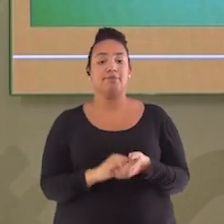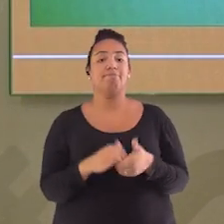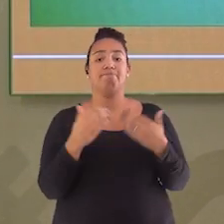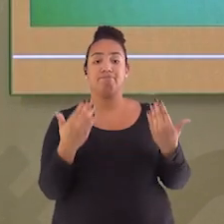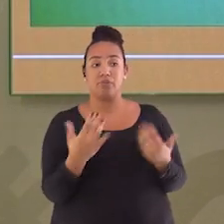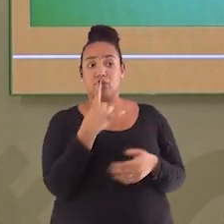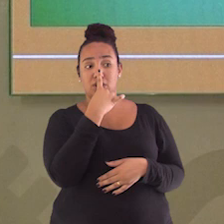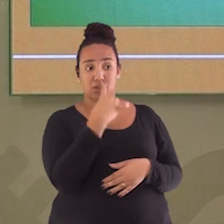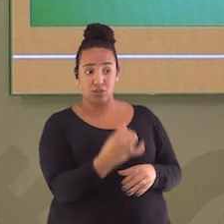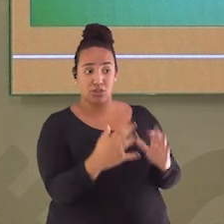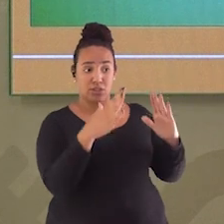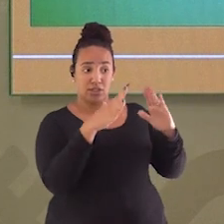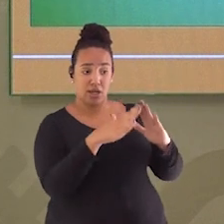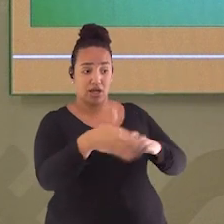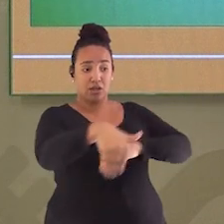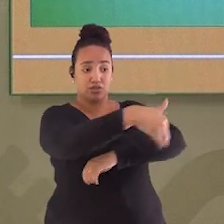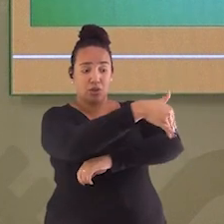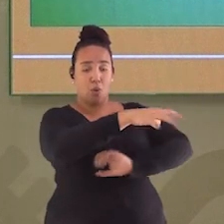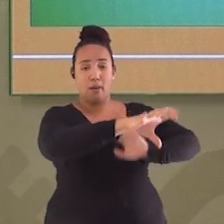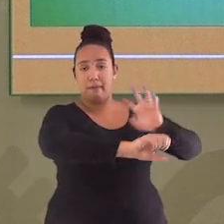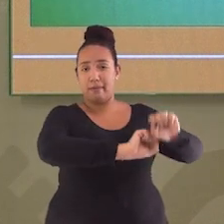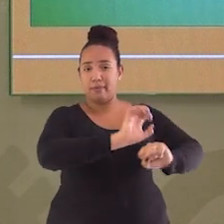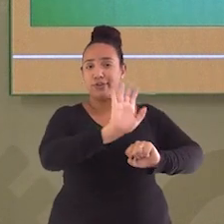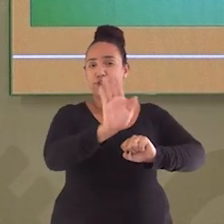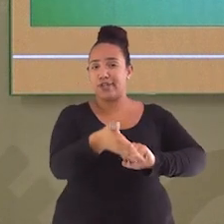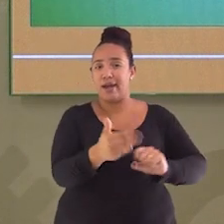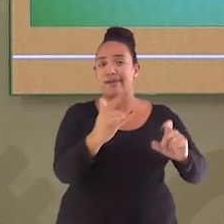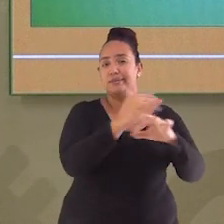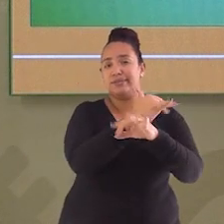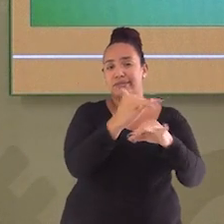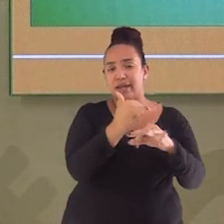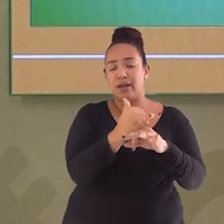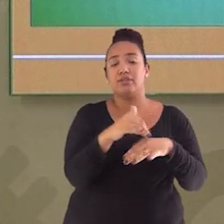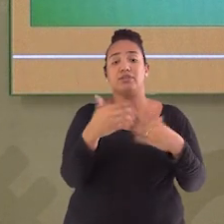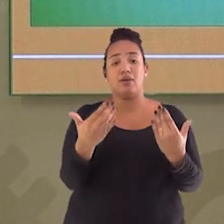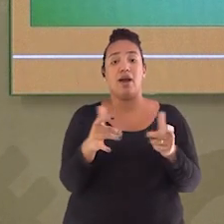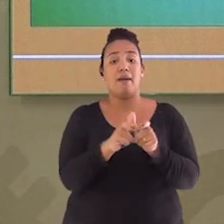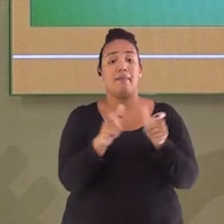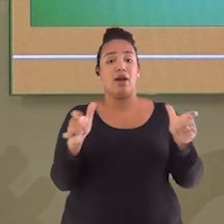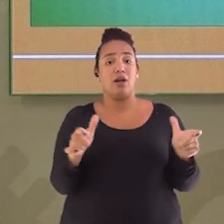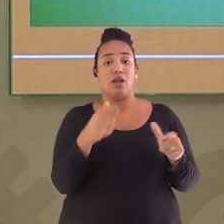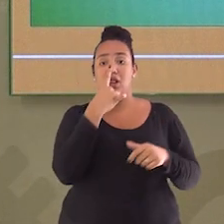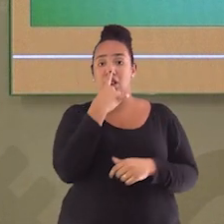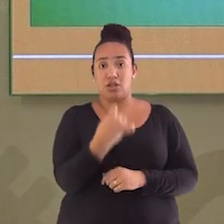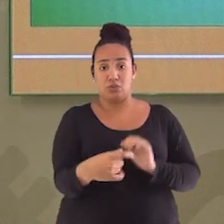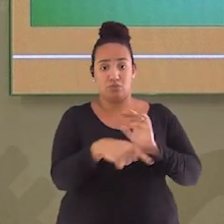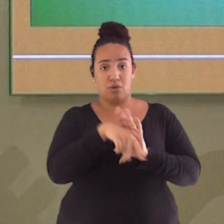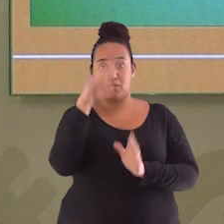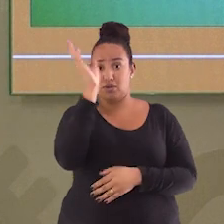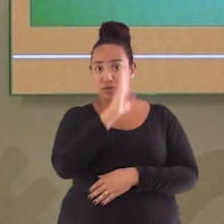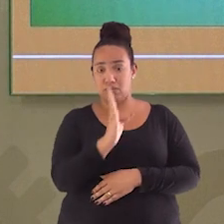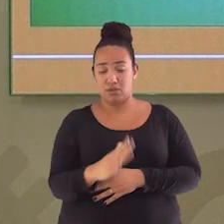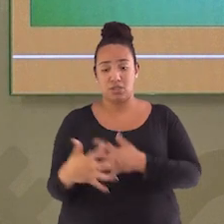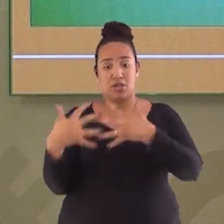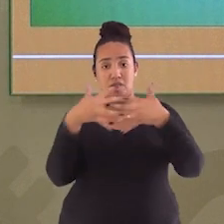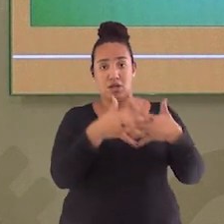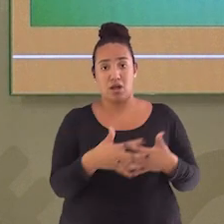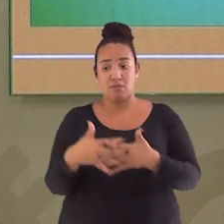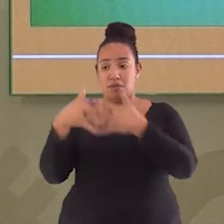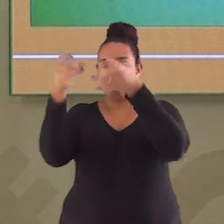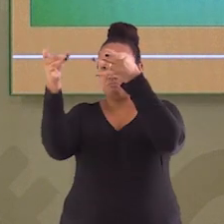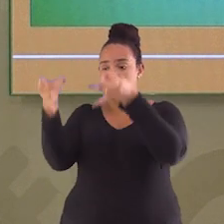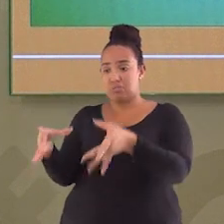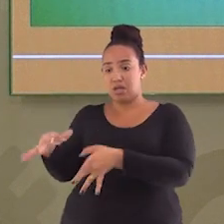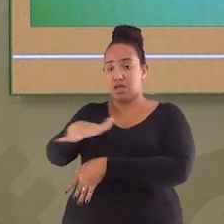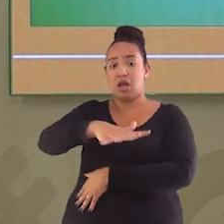das ruas da cidade e parte do lixo coletado no Brasil, grande parte, né? É levado pelos caminhões e descartado em zonas a céu